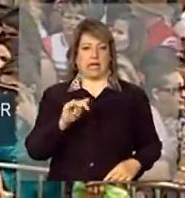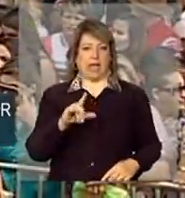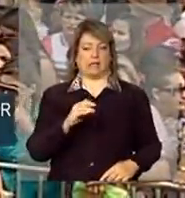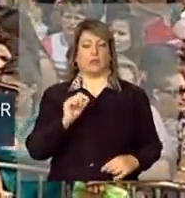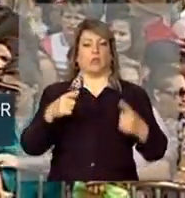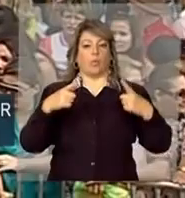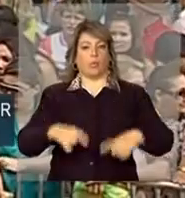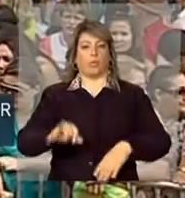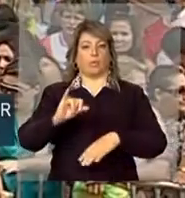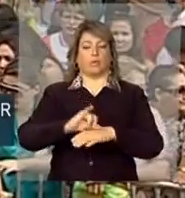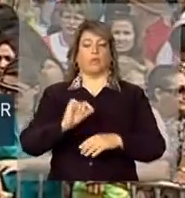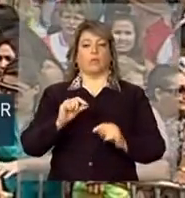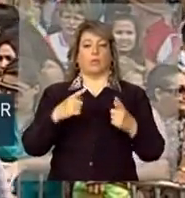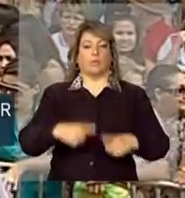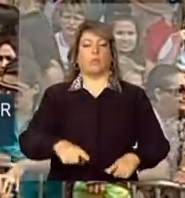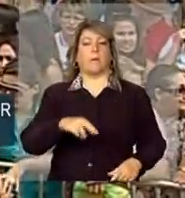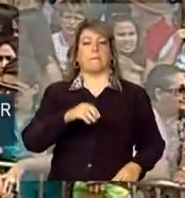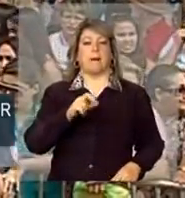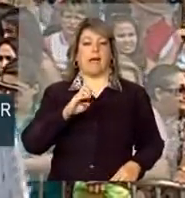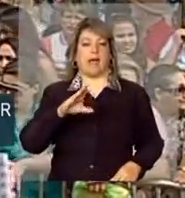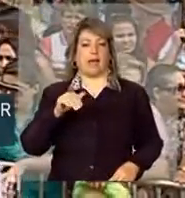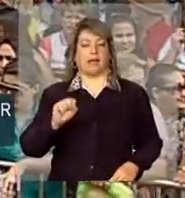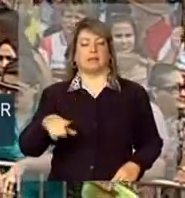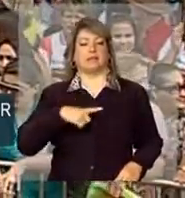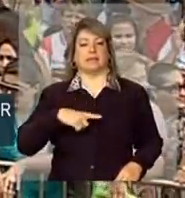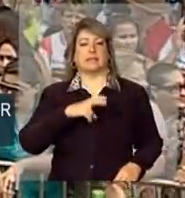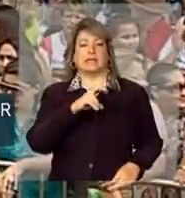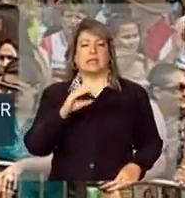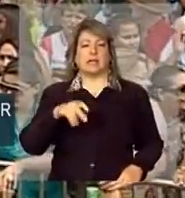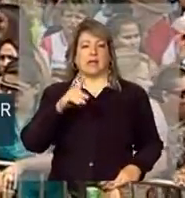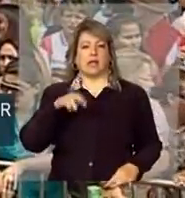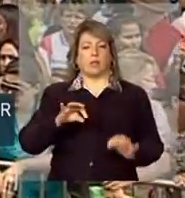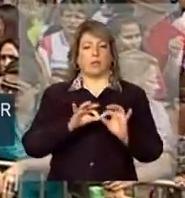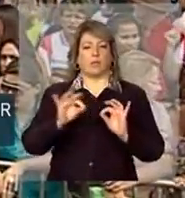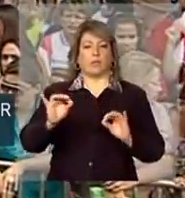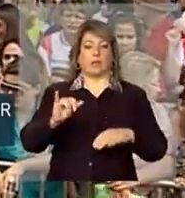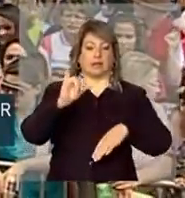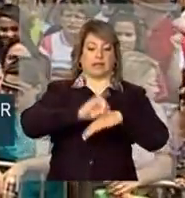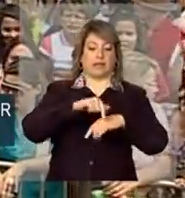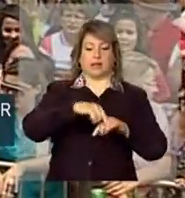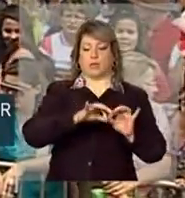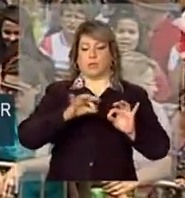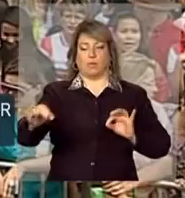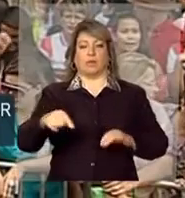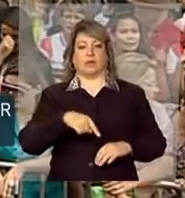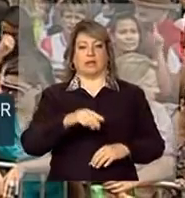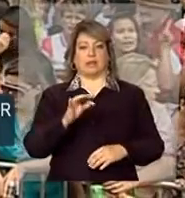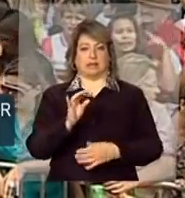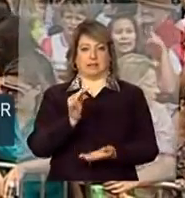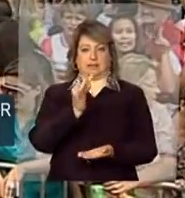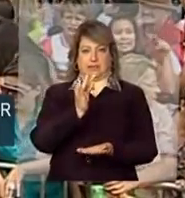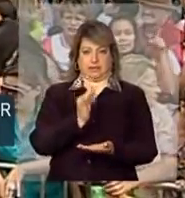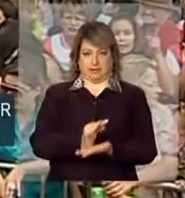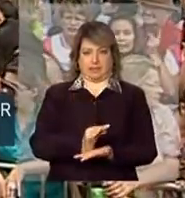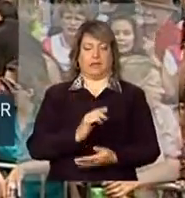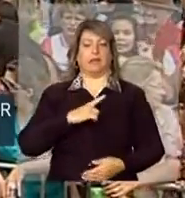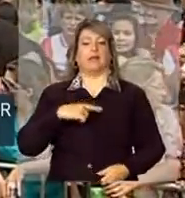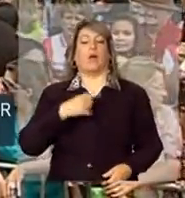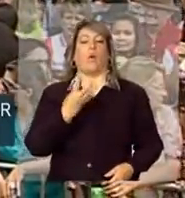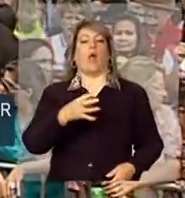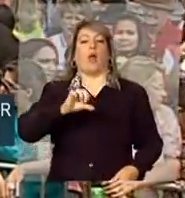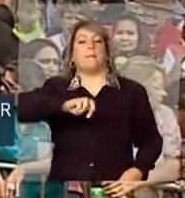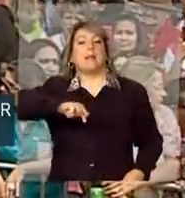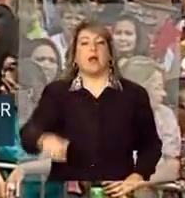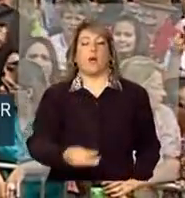Marrecas, em São João do Piauí, a cerca de 500 quilômetros da capital Terezina. 49 milhões de reais